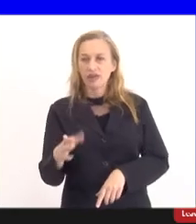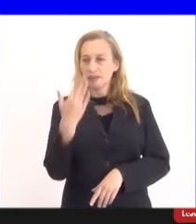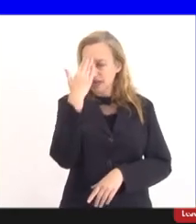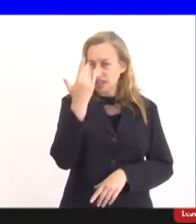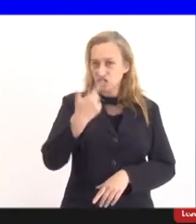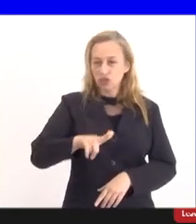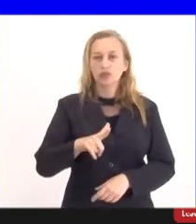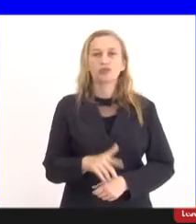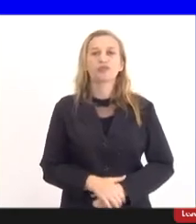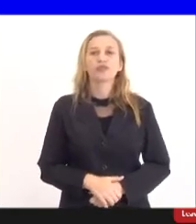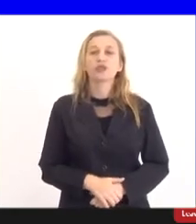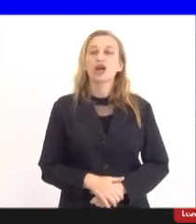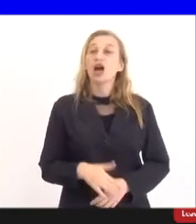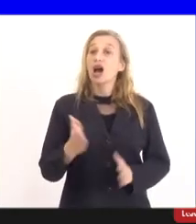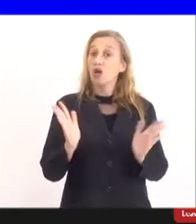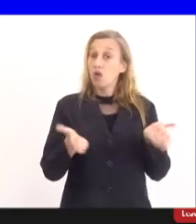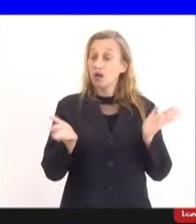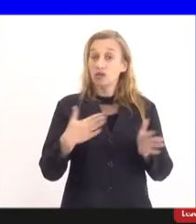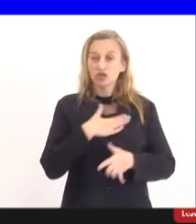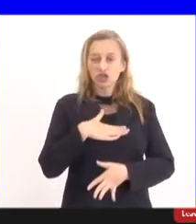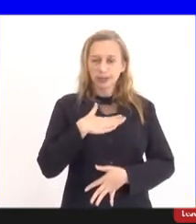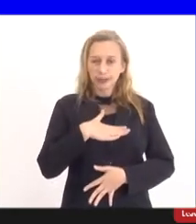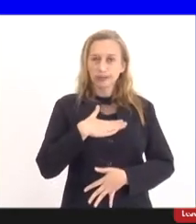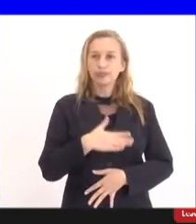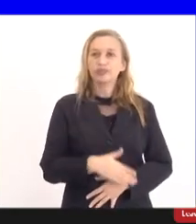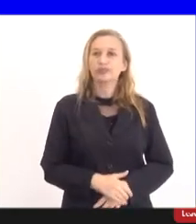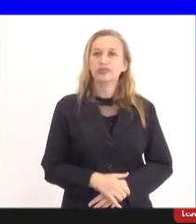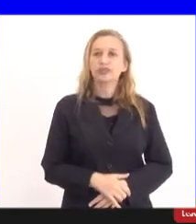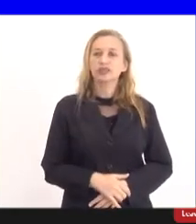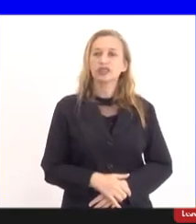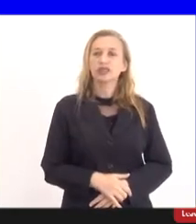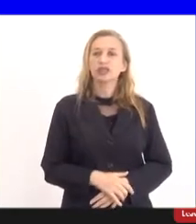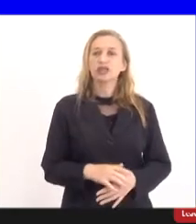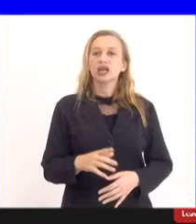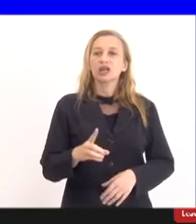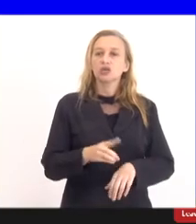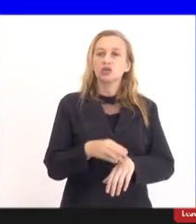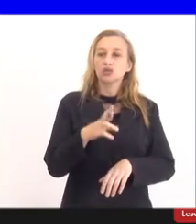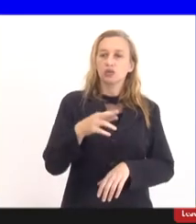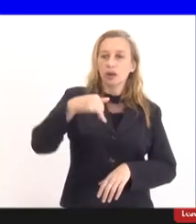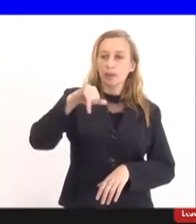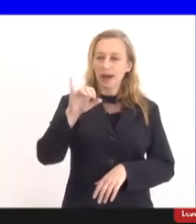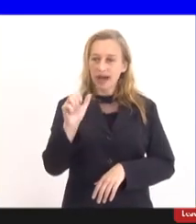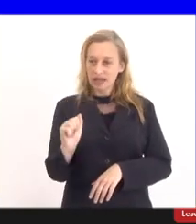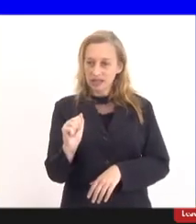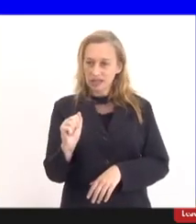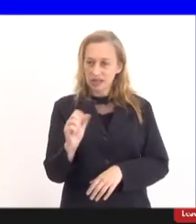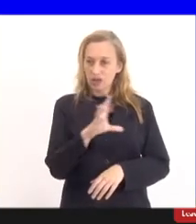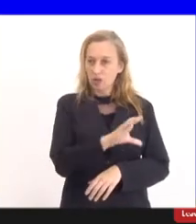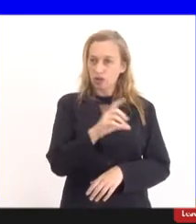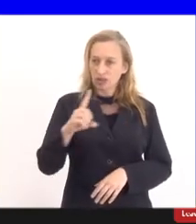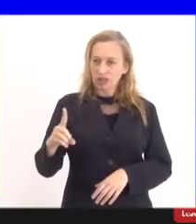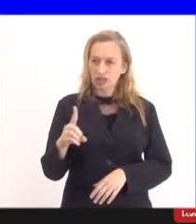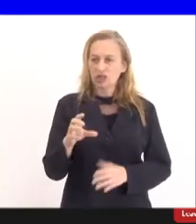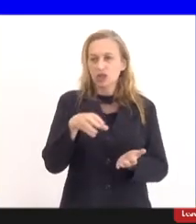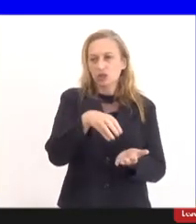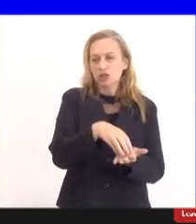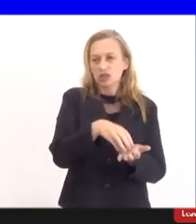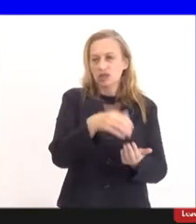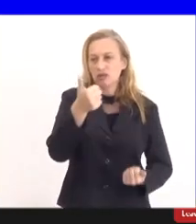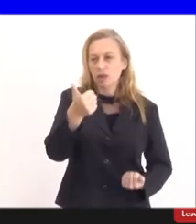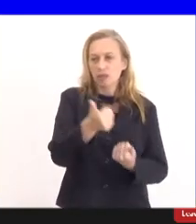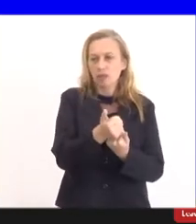vez. Gostaríamos agora de passar a palavra à doutora Márcia Lustosa, coordenadora do Centro de Apoio